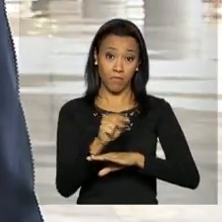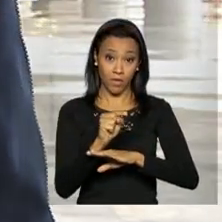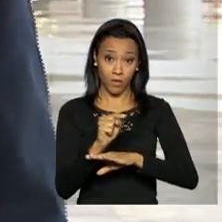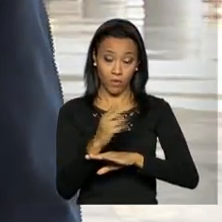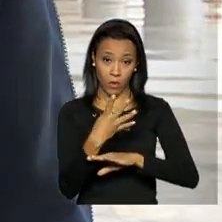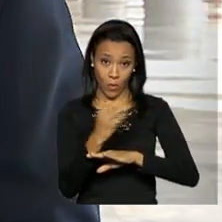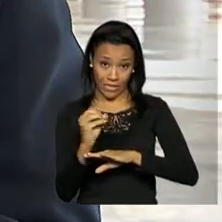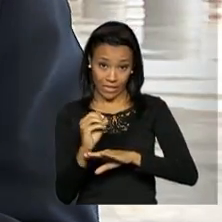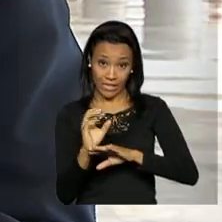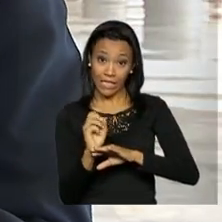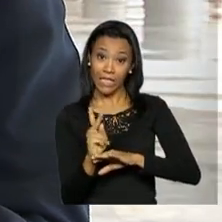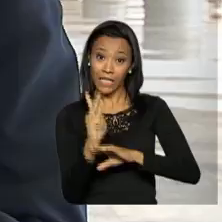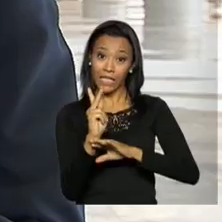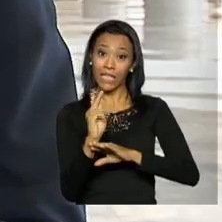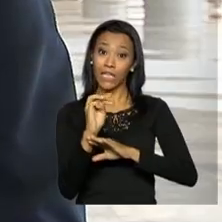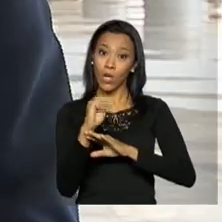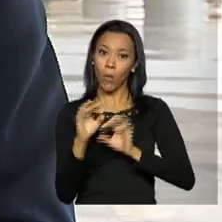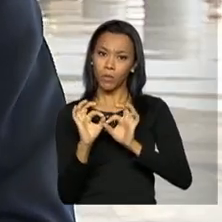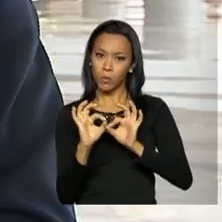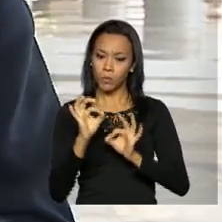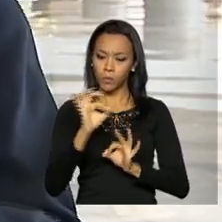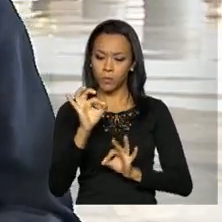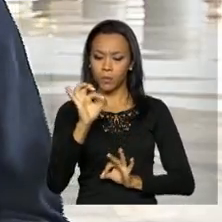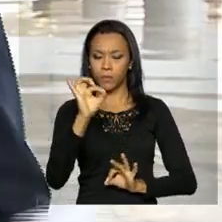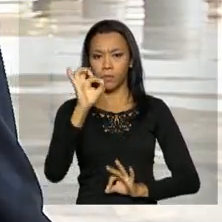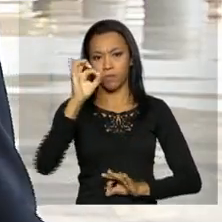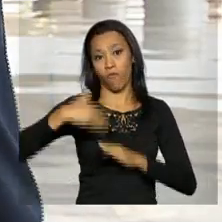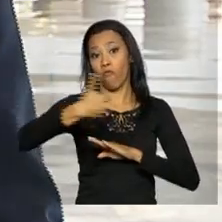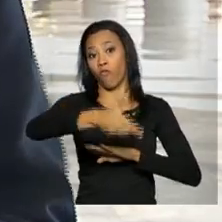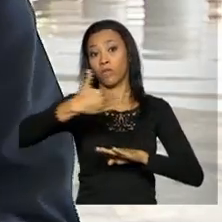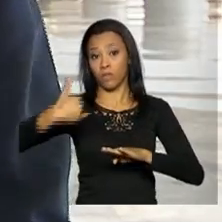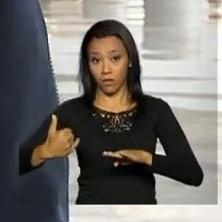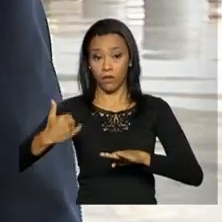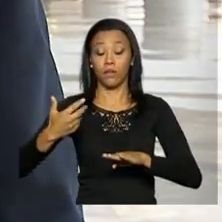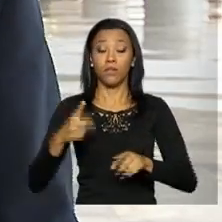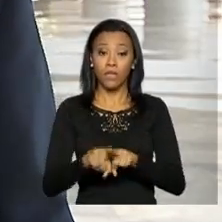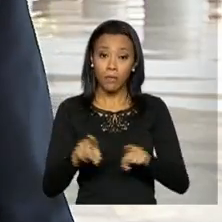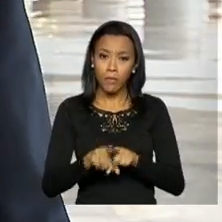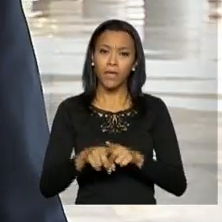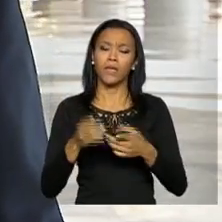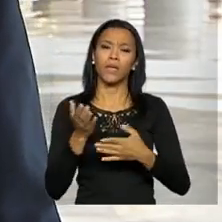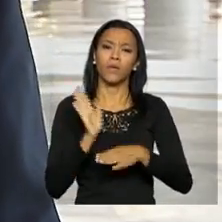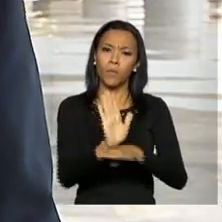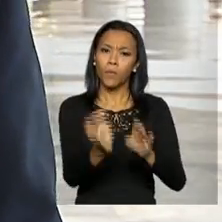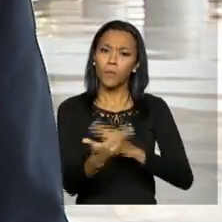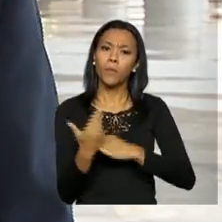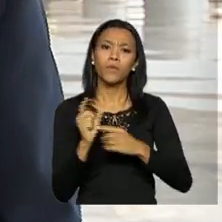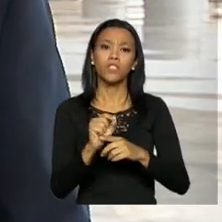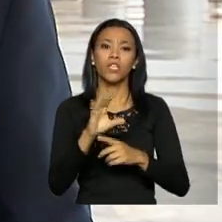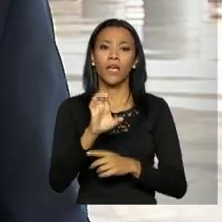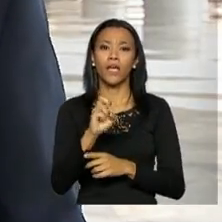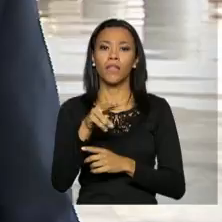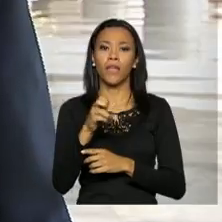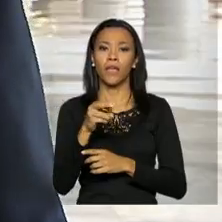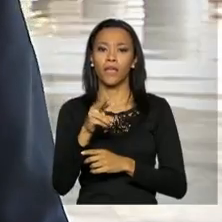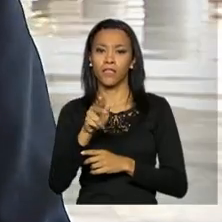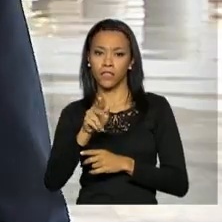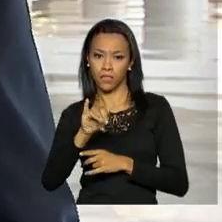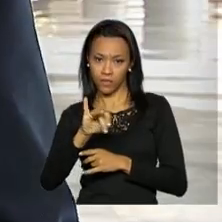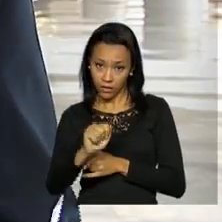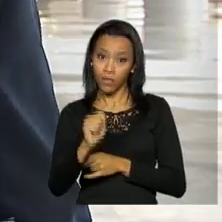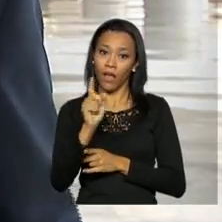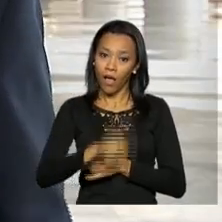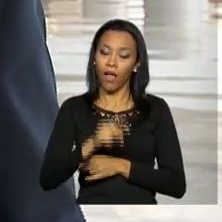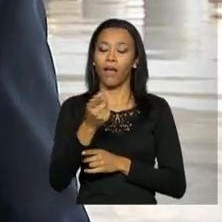fronteira entre os dois países. A cooperação energética entre os dois países é um dos destaques da relação